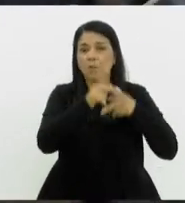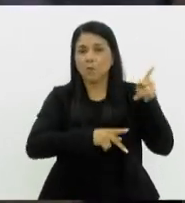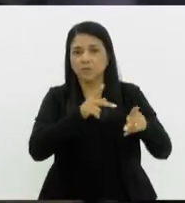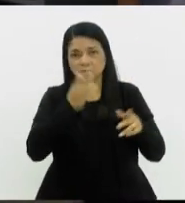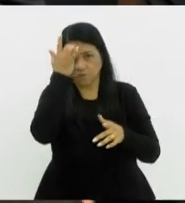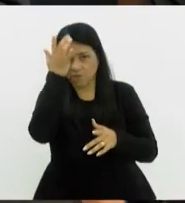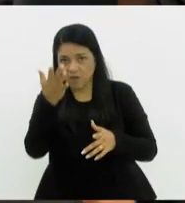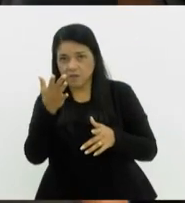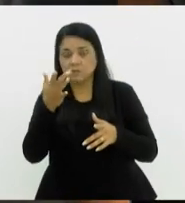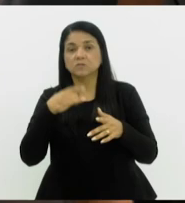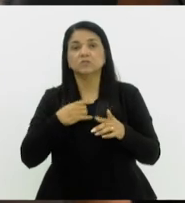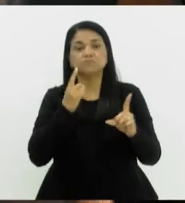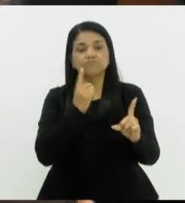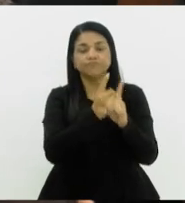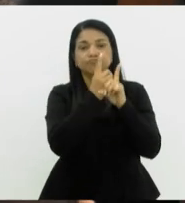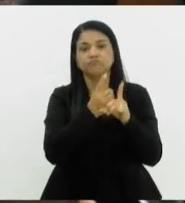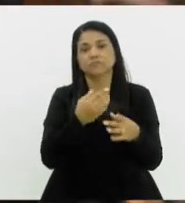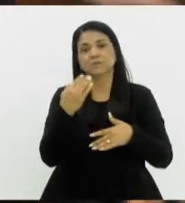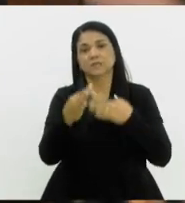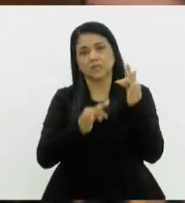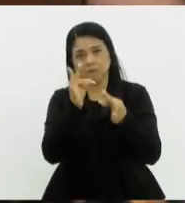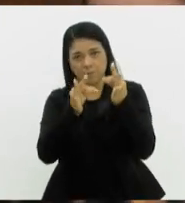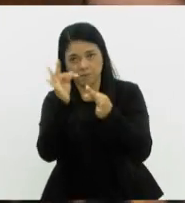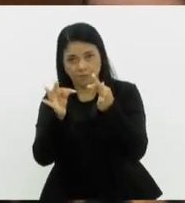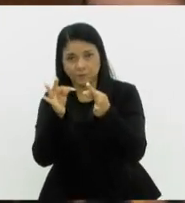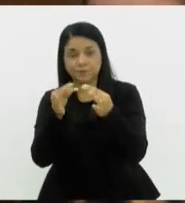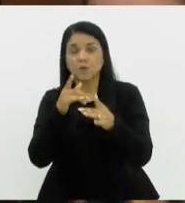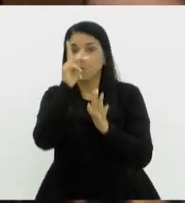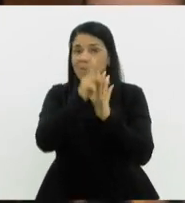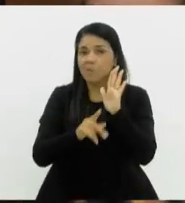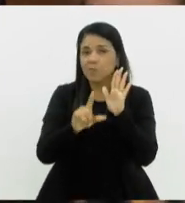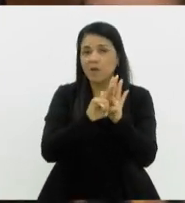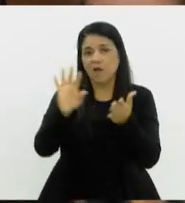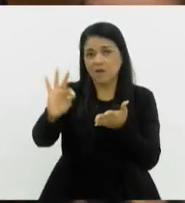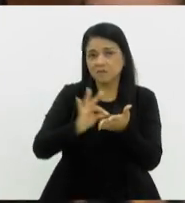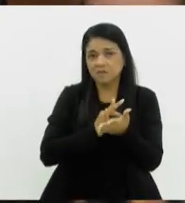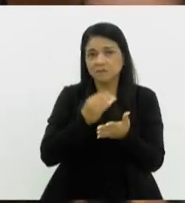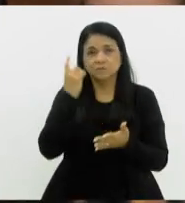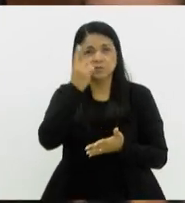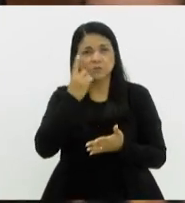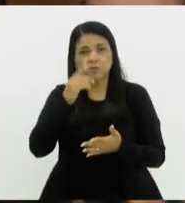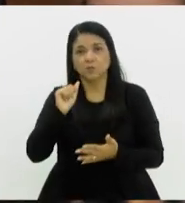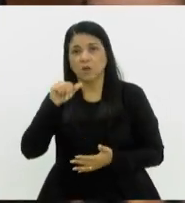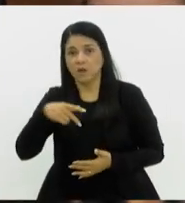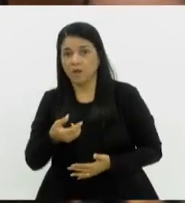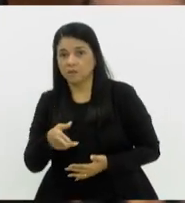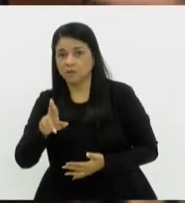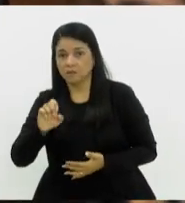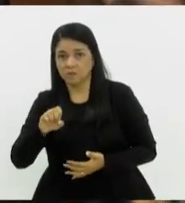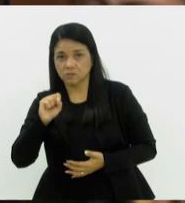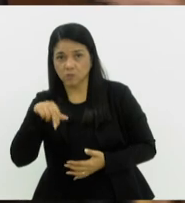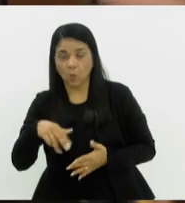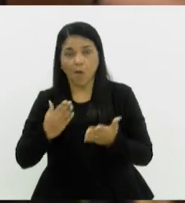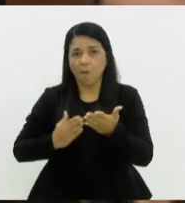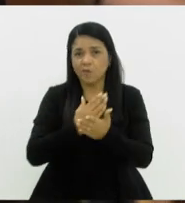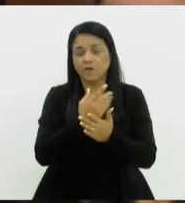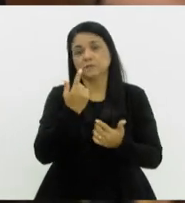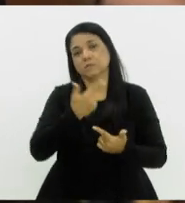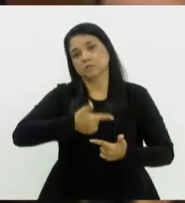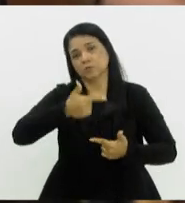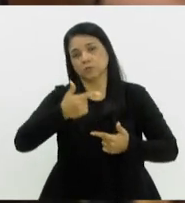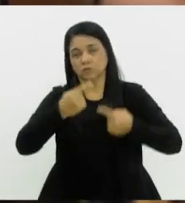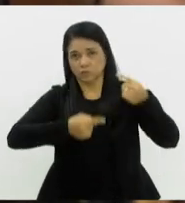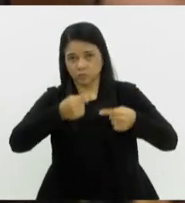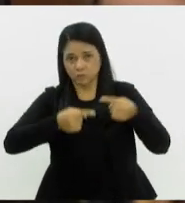serviços de diagnóstico e tratamento. O projeto, assinado pelo deputado Anderson Moraes, foi aprovado em segunda discussão